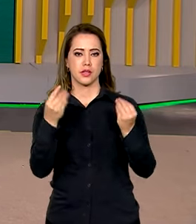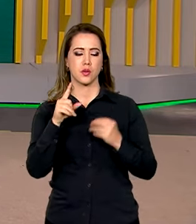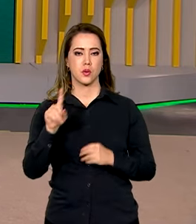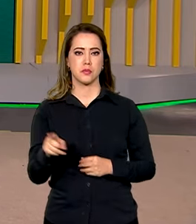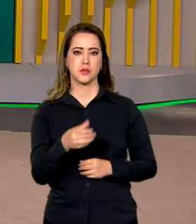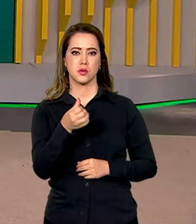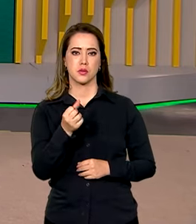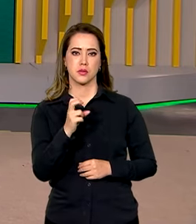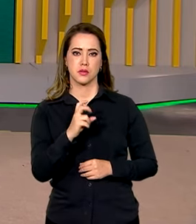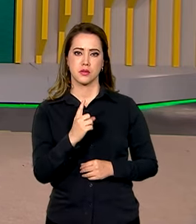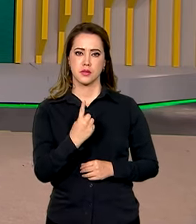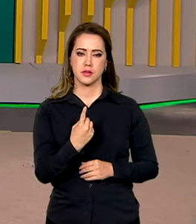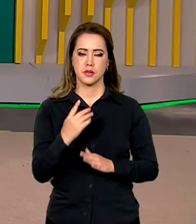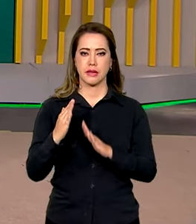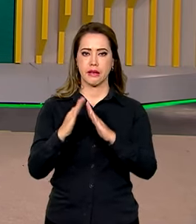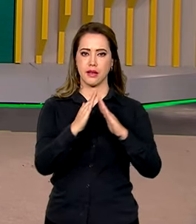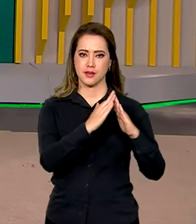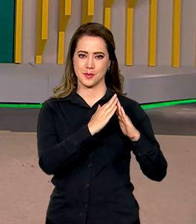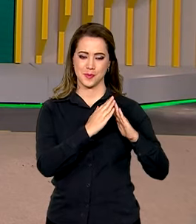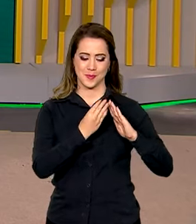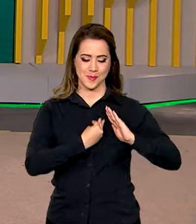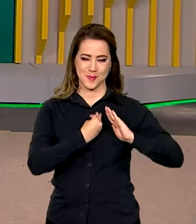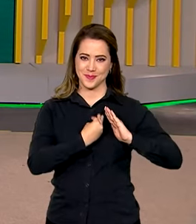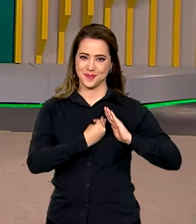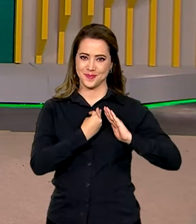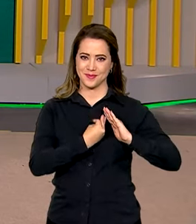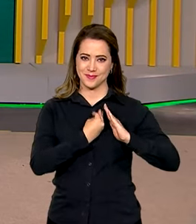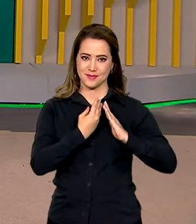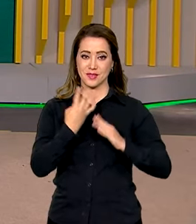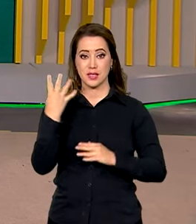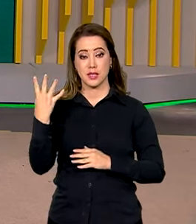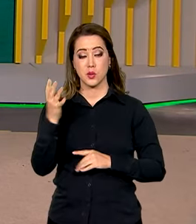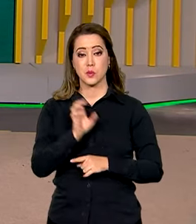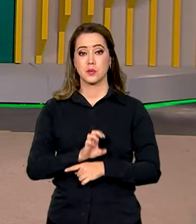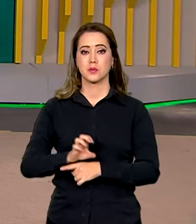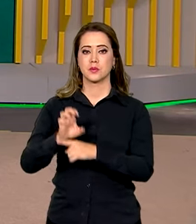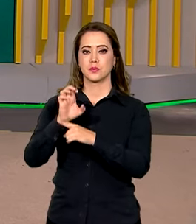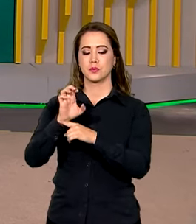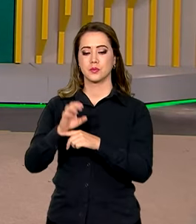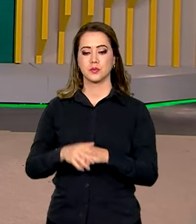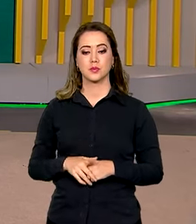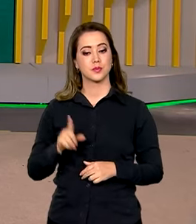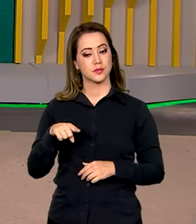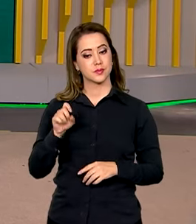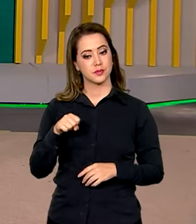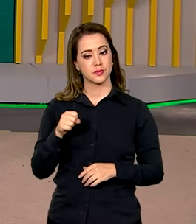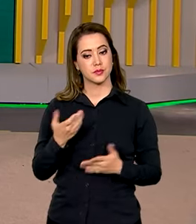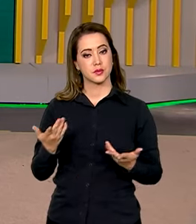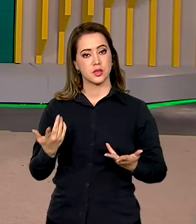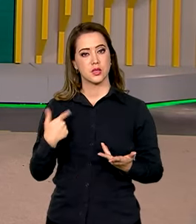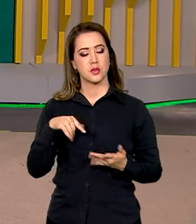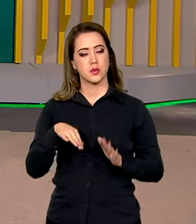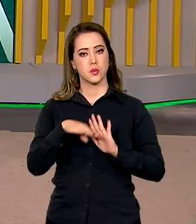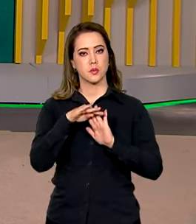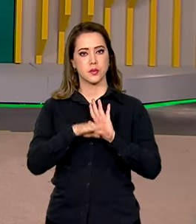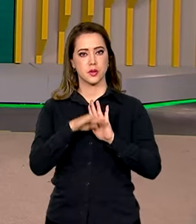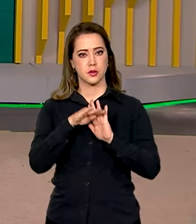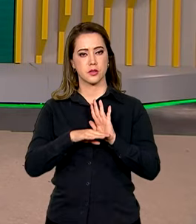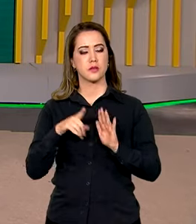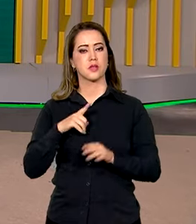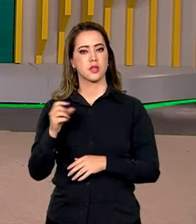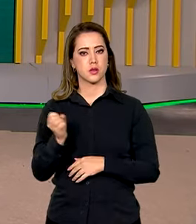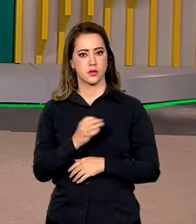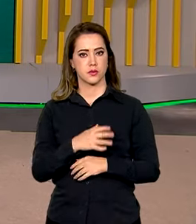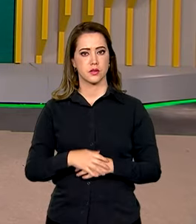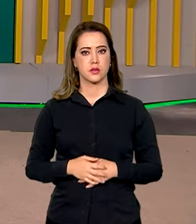.651 unidades do Minha Casa Minha Vida em 4 estados. Carol? É isso mesmo, Roberto. E o programa tem